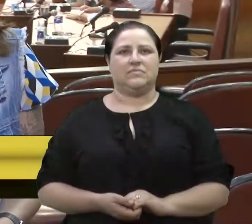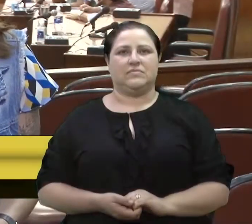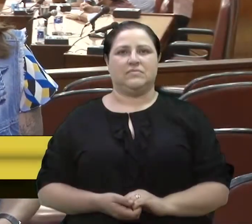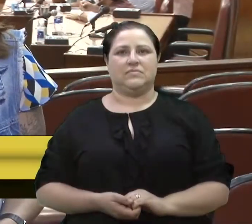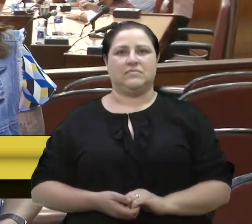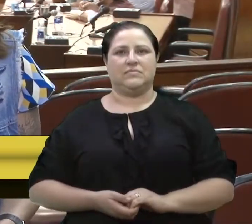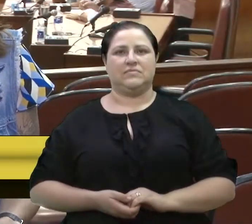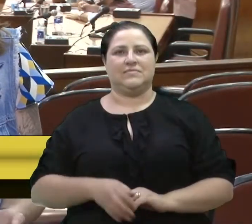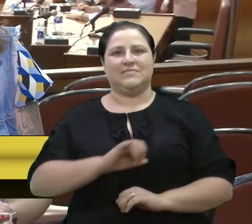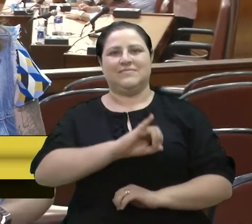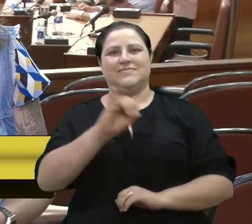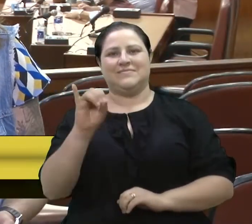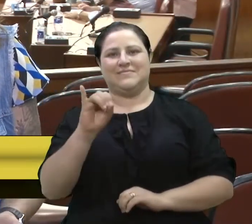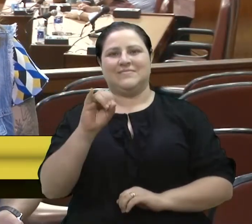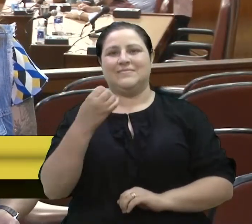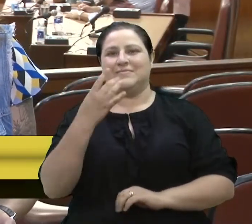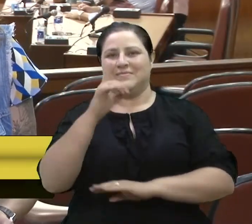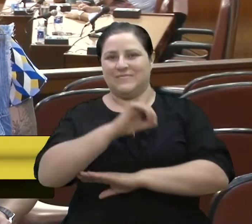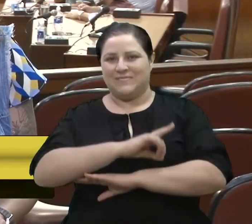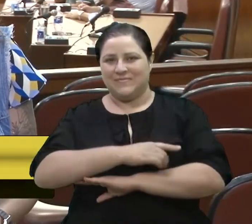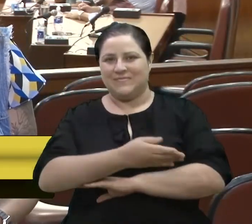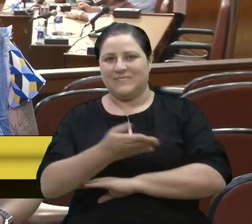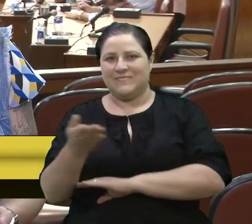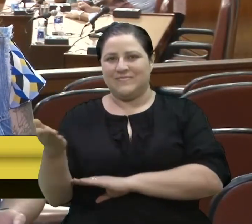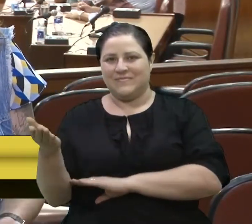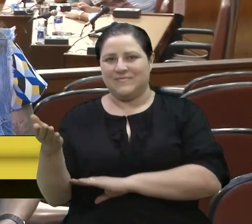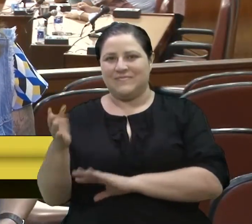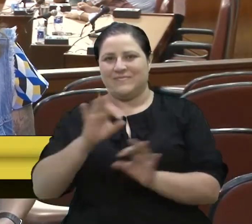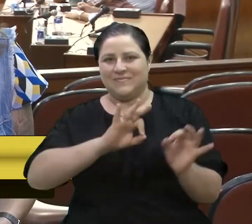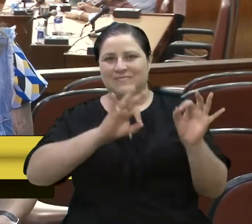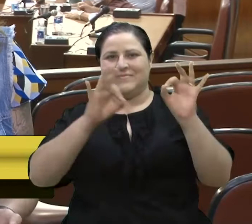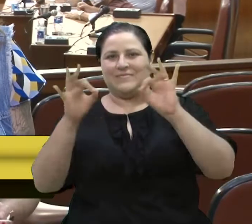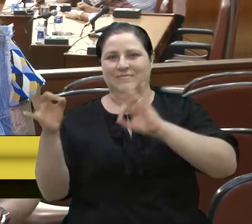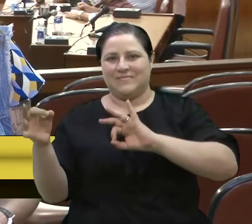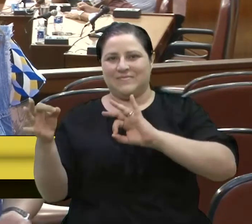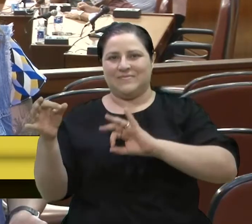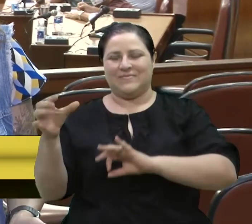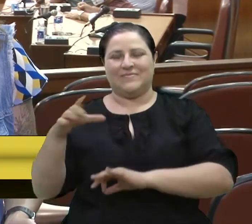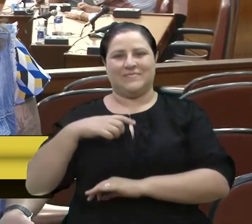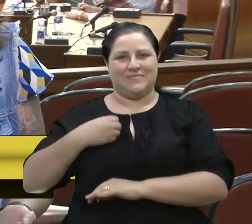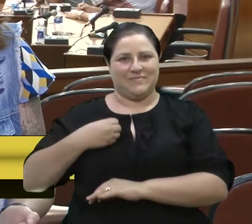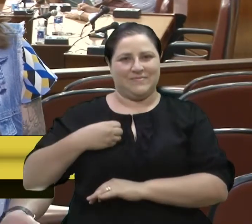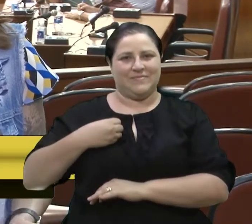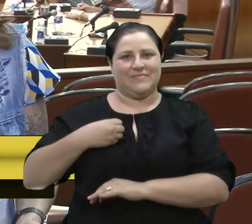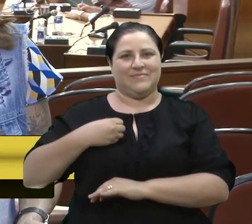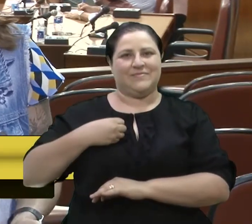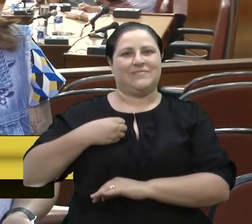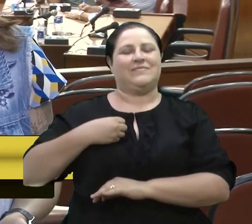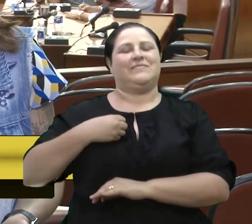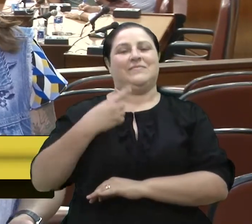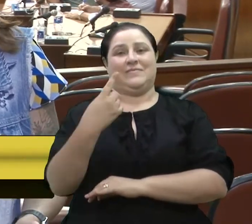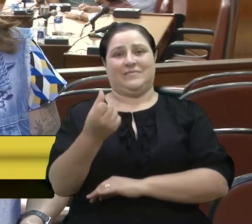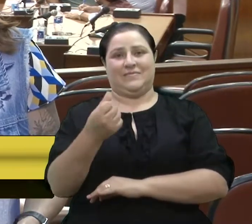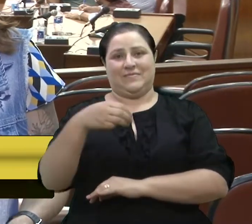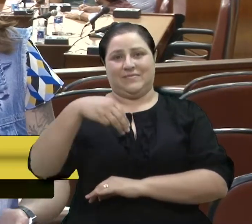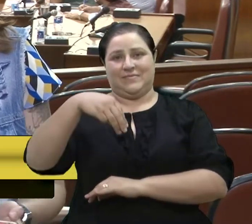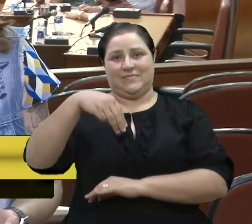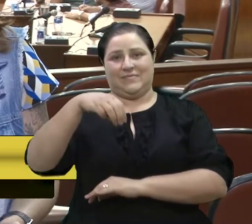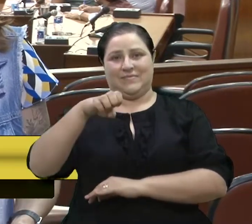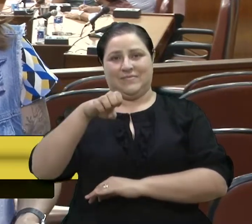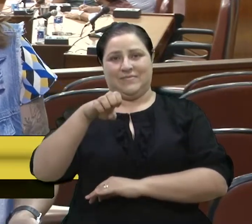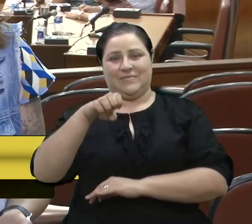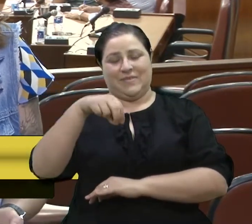Oi, oi gente, muito bom dia pra você que nos acompanha ao vivo aqui no canal 16 da NET e também nas nossas redes sociais,